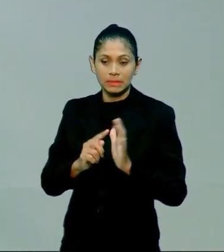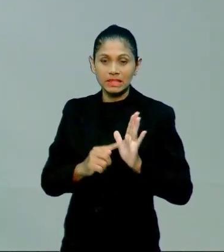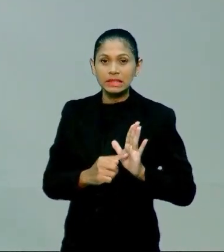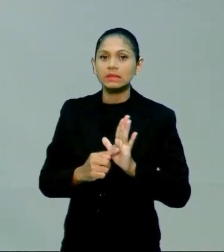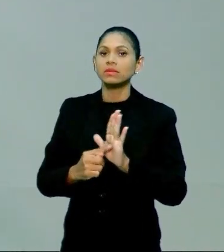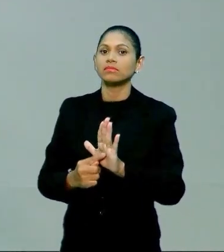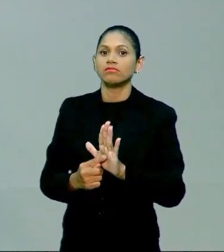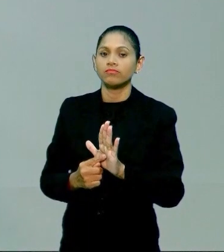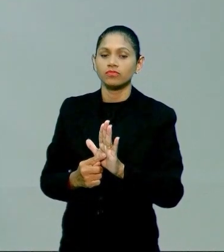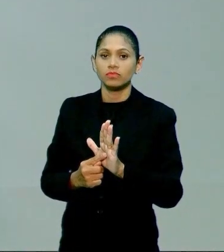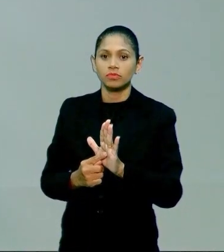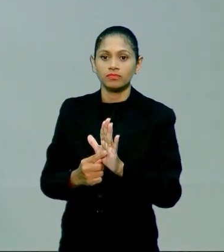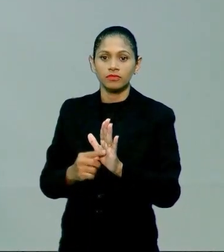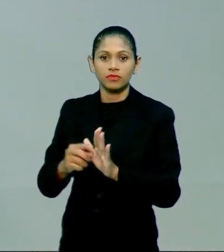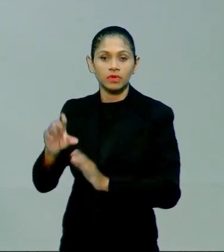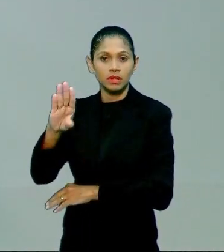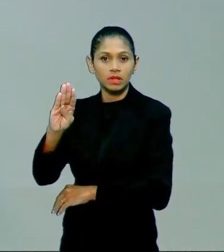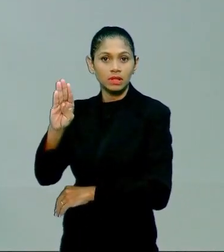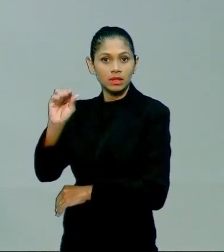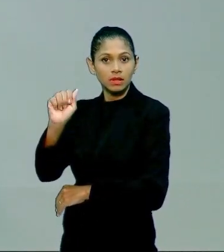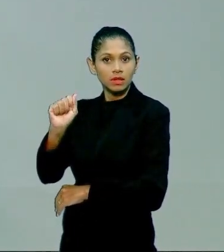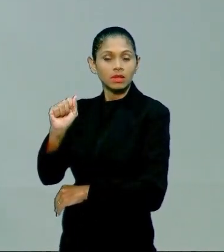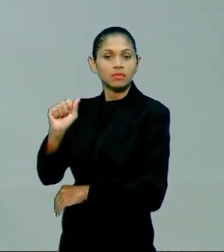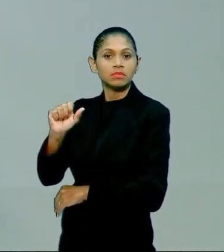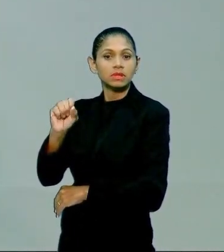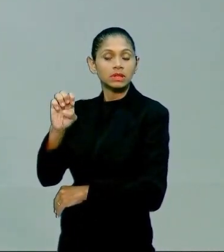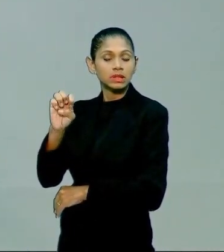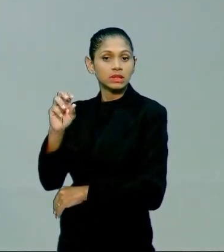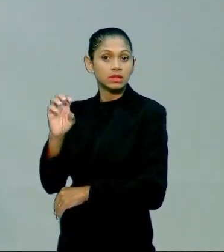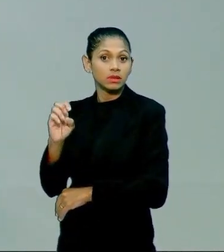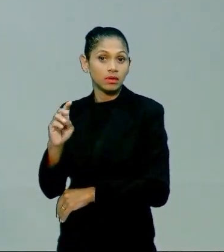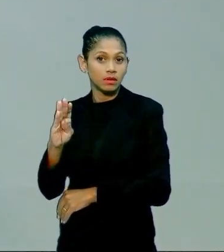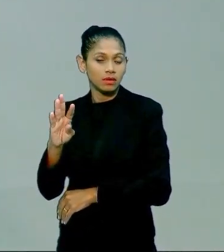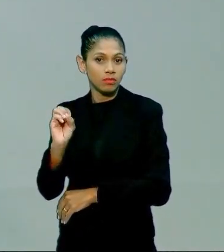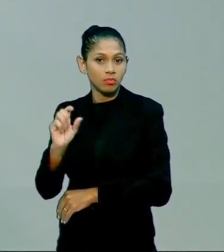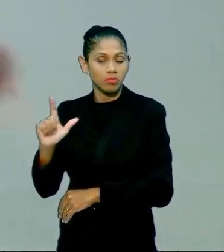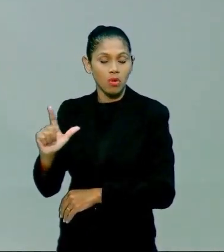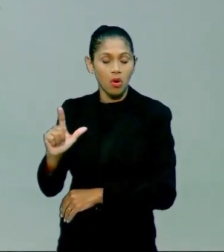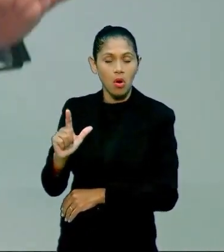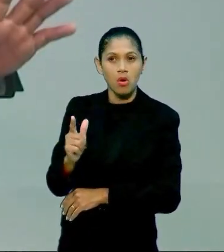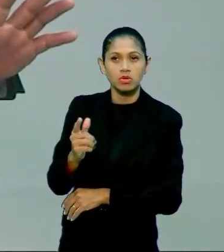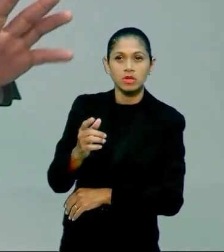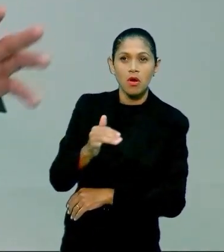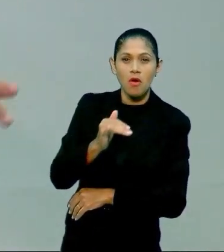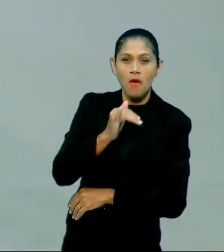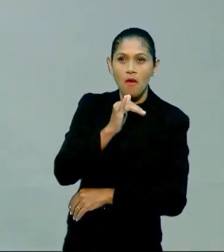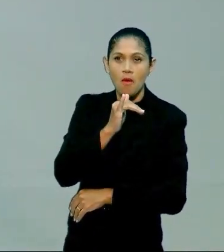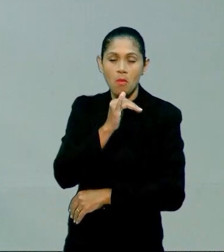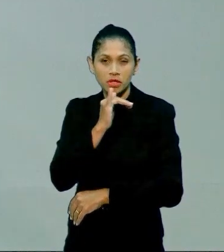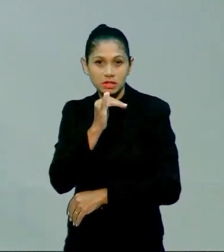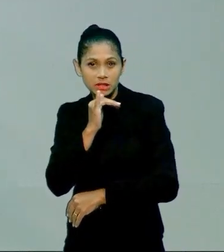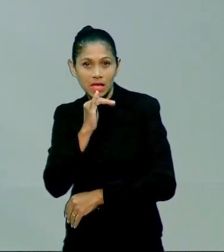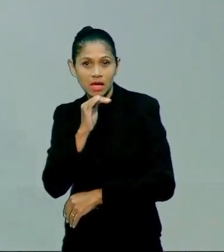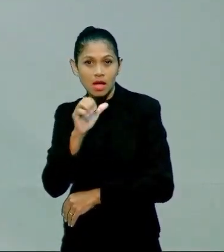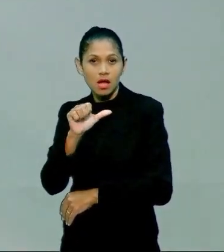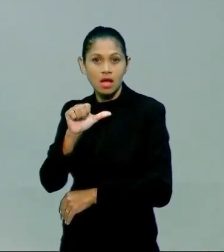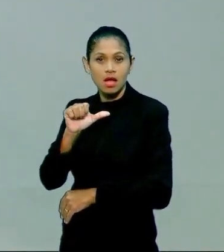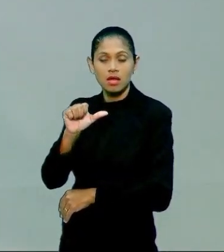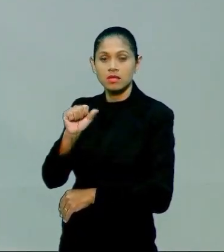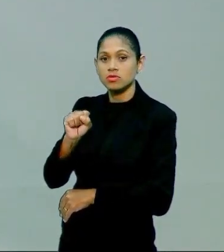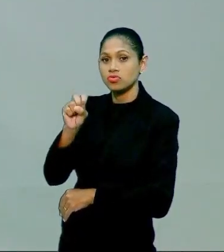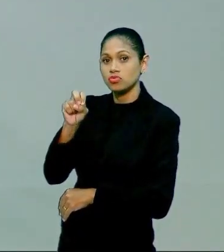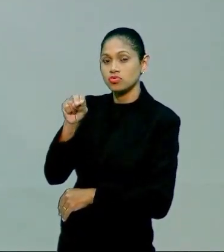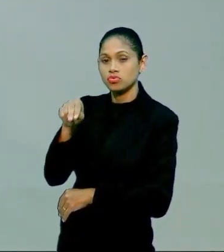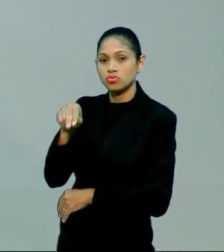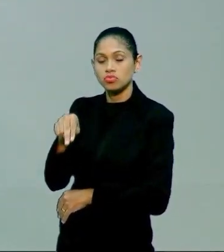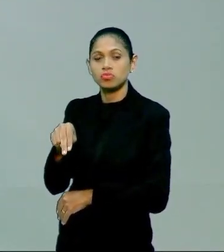Se eu falar beisebol, você vai pensar Estados Unidos. Se eu falar sumô, você vai pensar ali Japão. Se eu falar tango, você vai